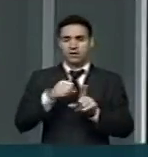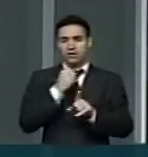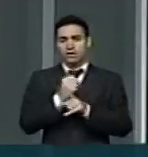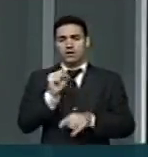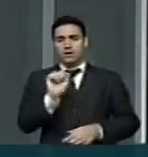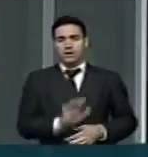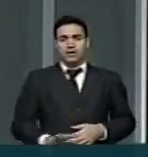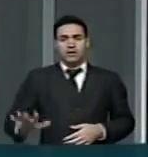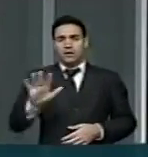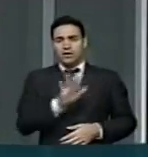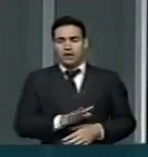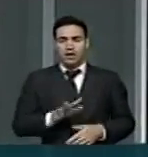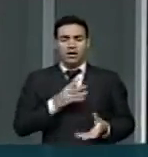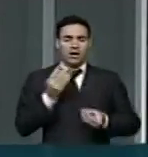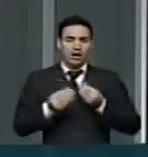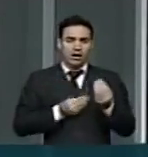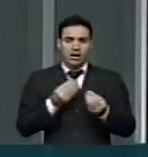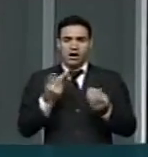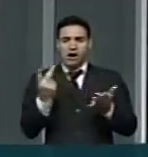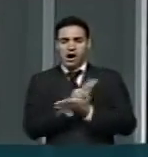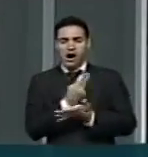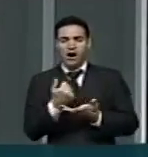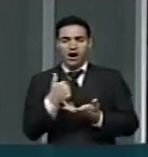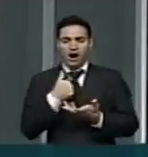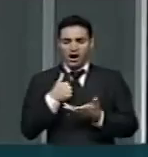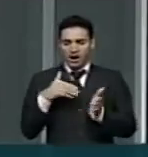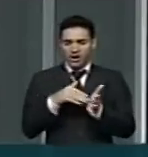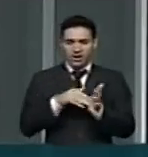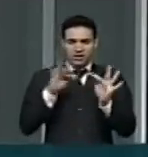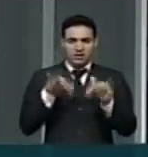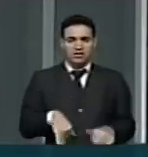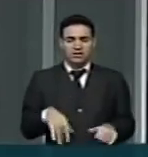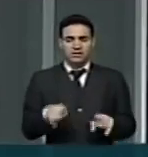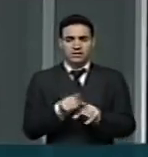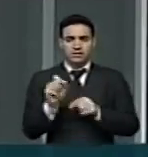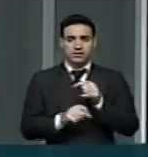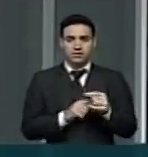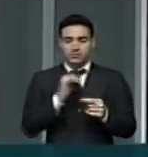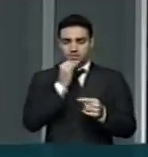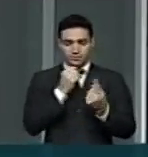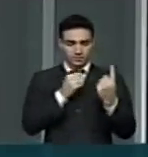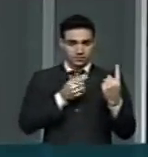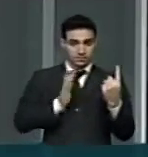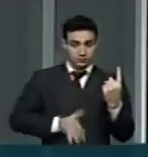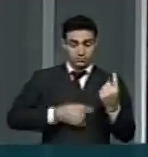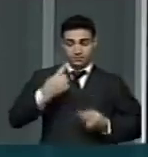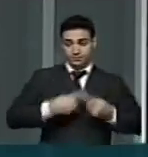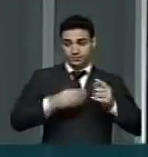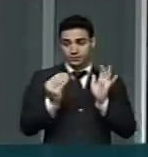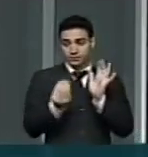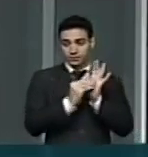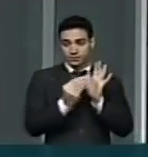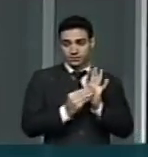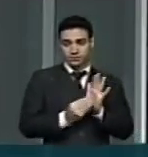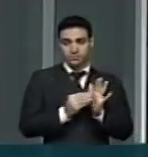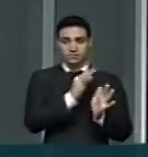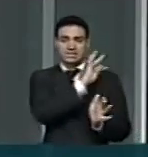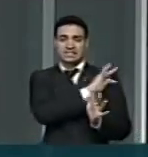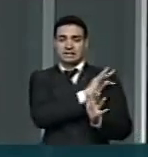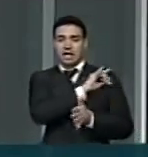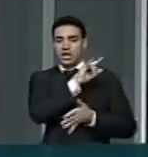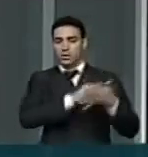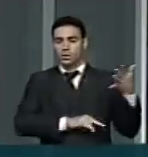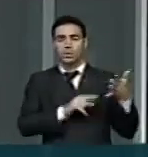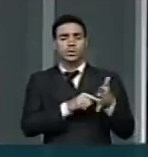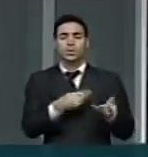externalidades, através de... Só para finalizar, a gente discutiu nessa nota como seria a